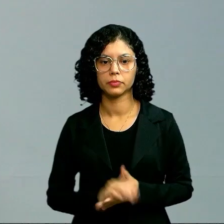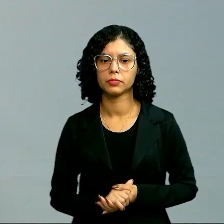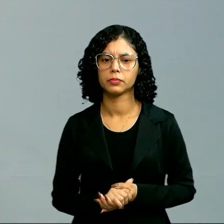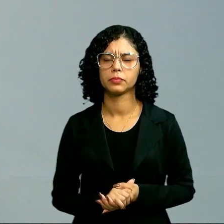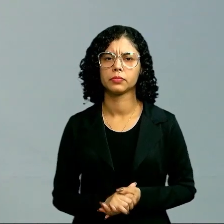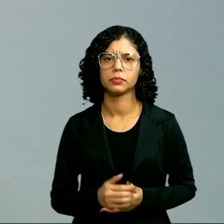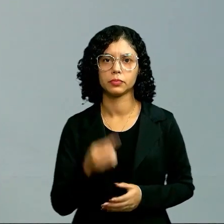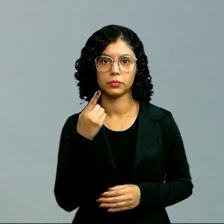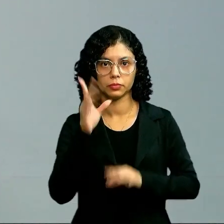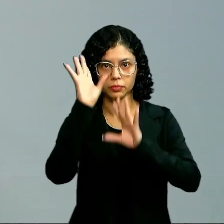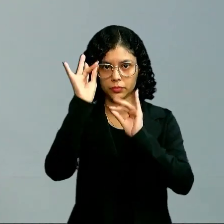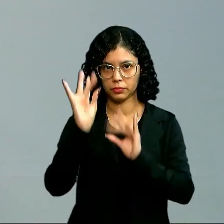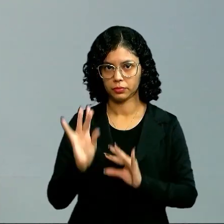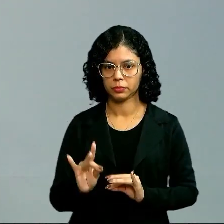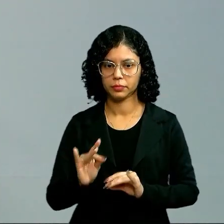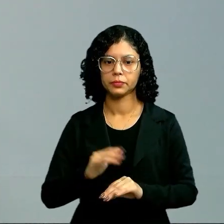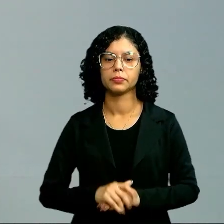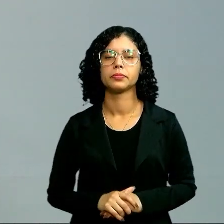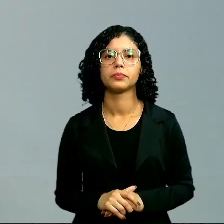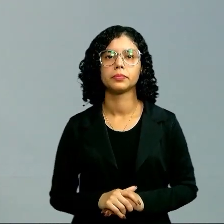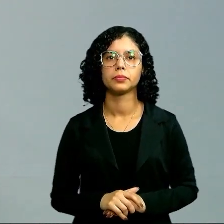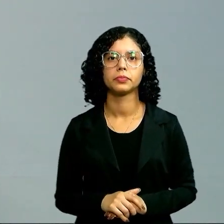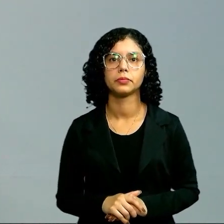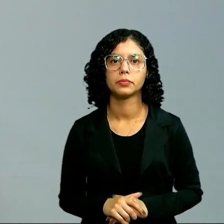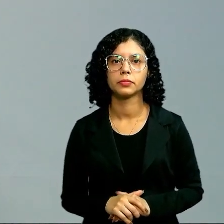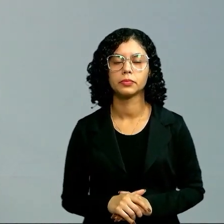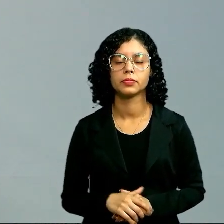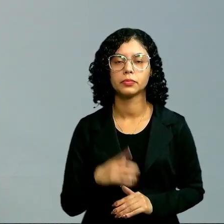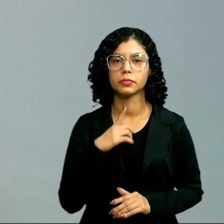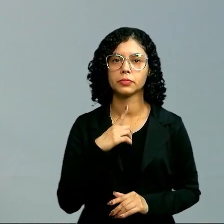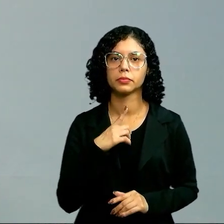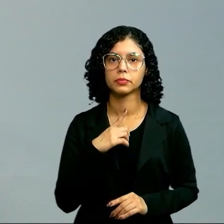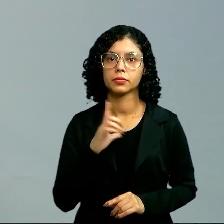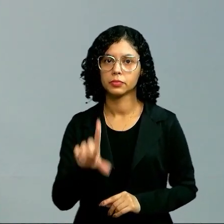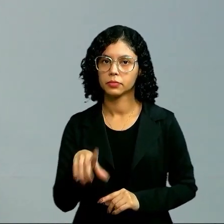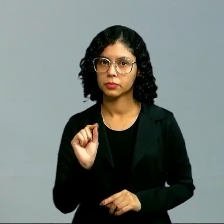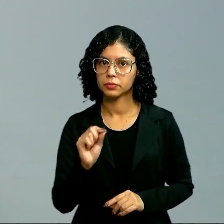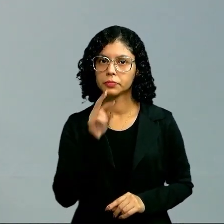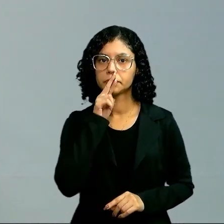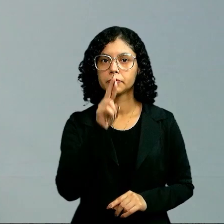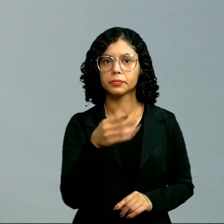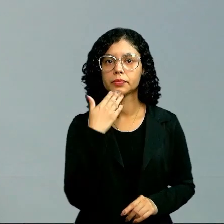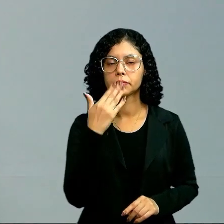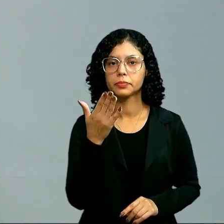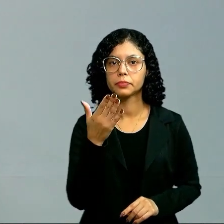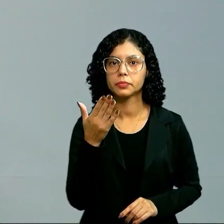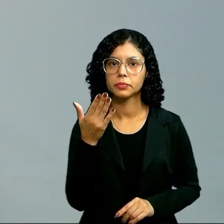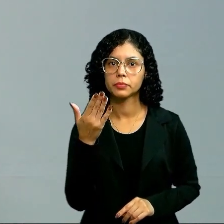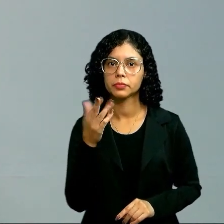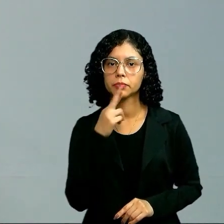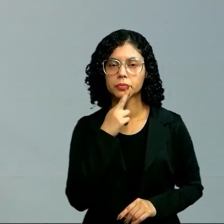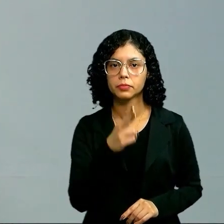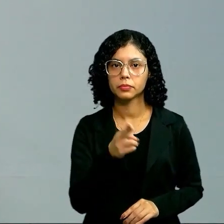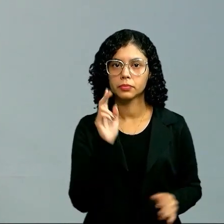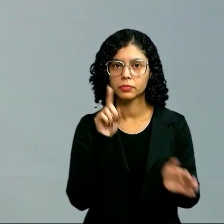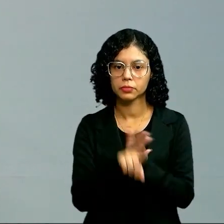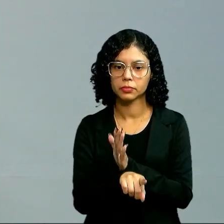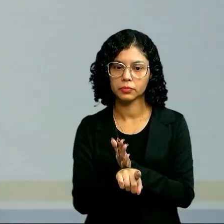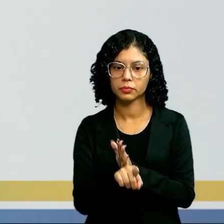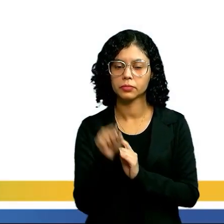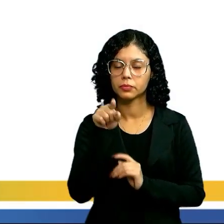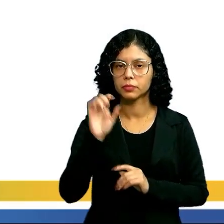É um dos detalhes. Tem alternativa que ela pede resposta, então você vai ter que responder a questão.